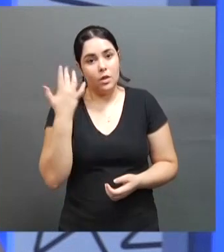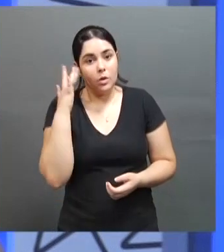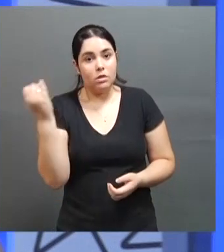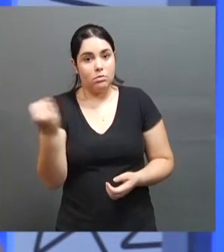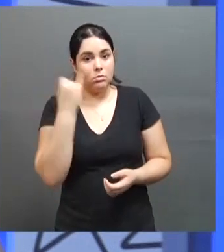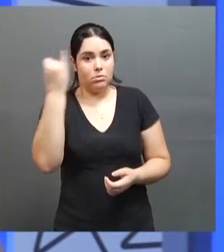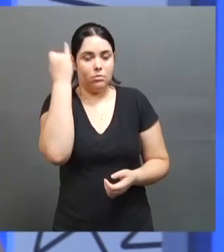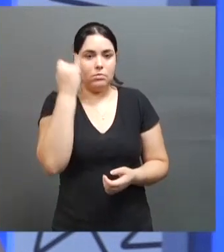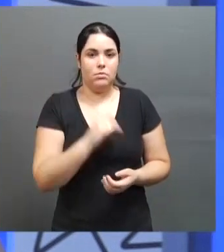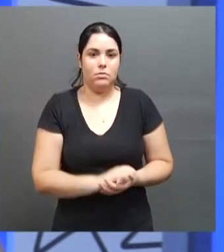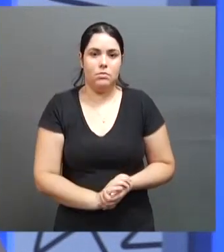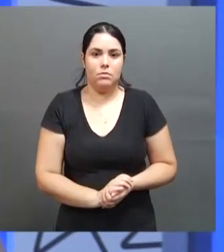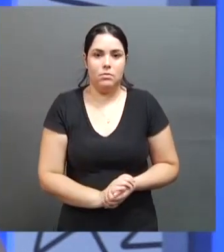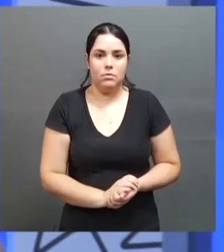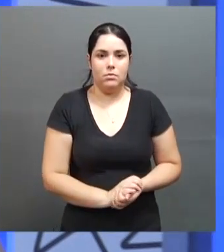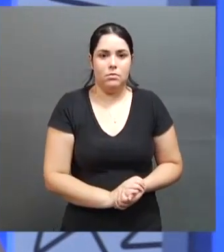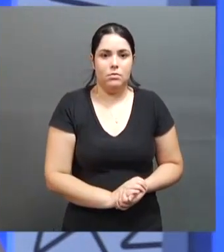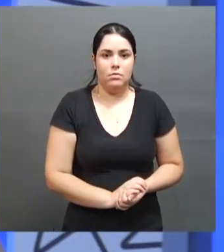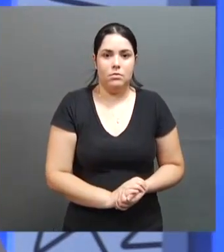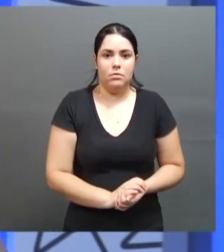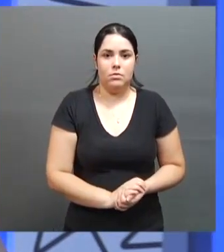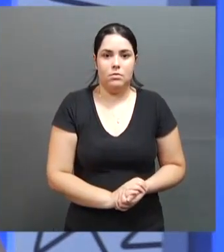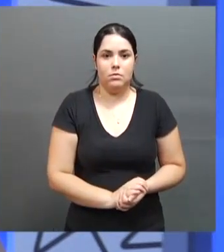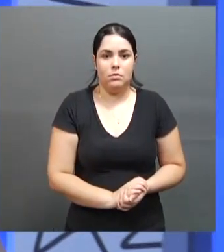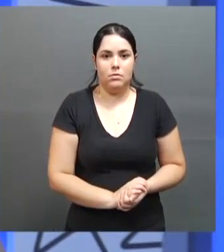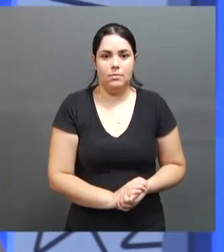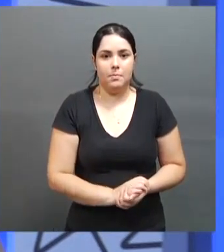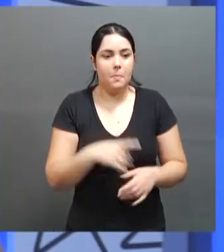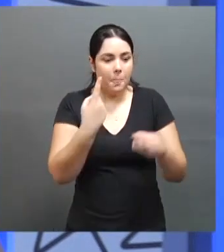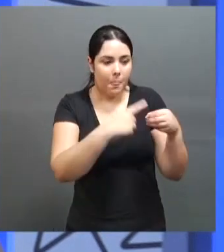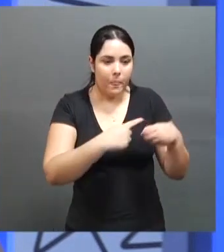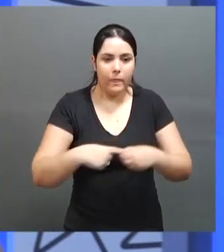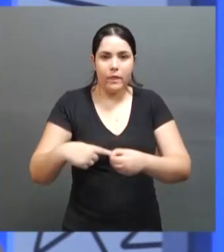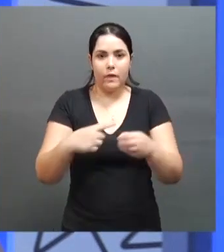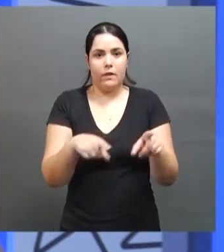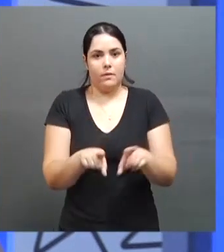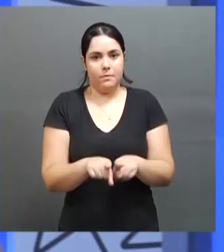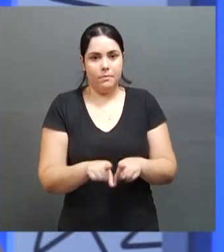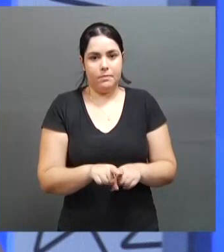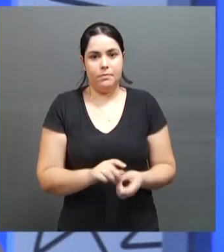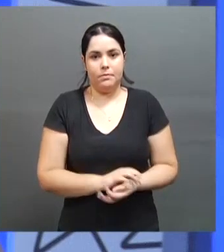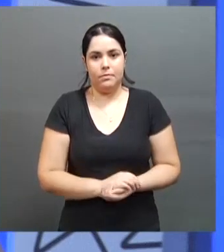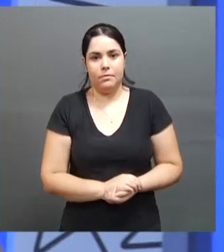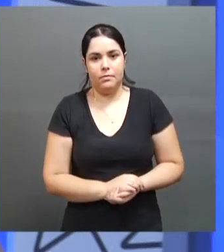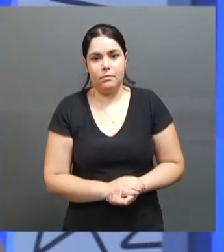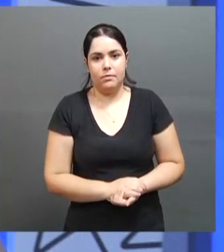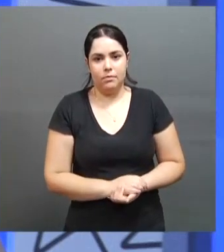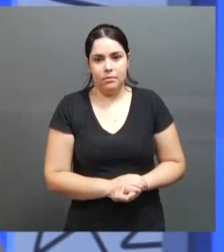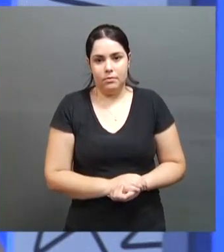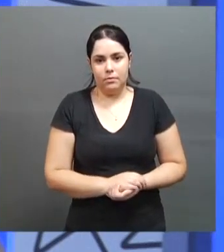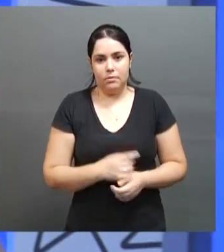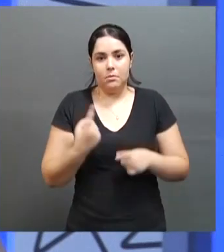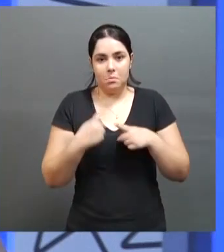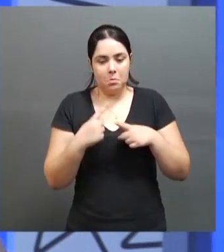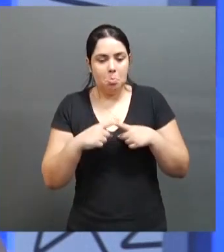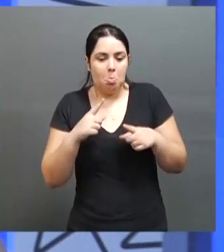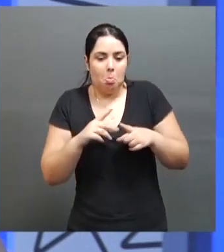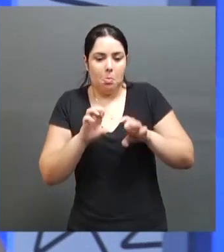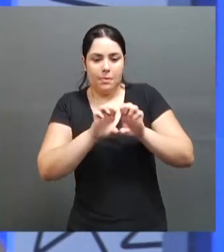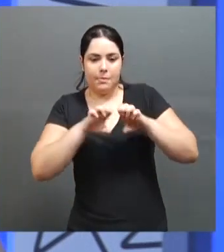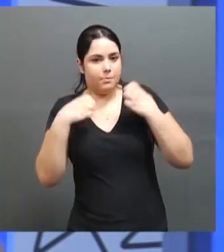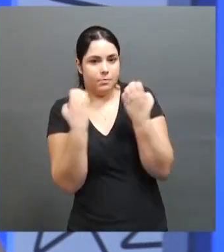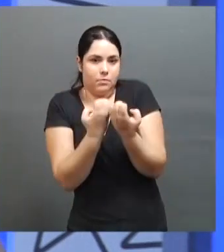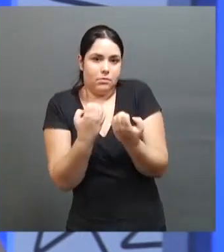importante, o governo mesmo, os municípios podem apoiar o esporte com eventos,